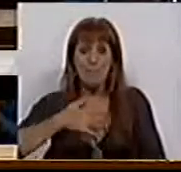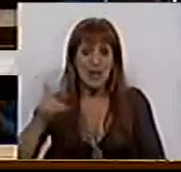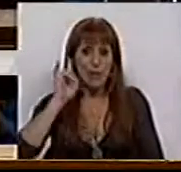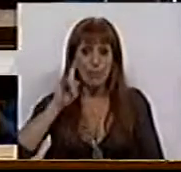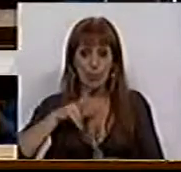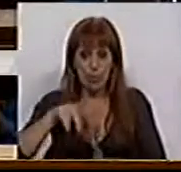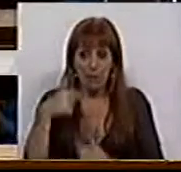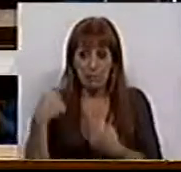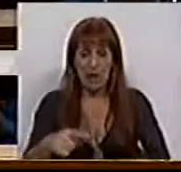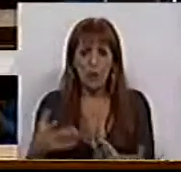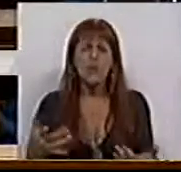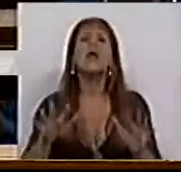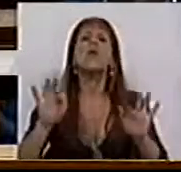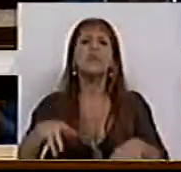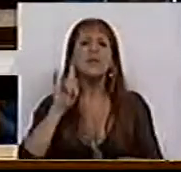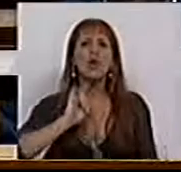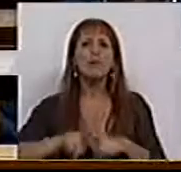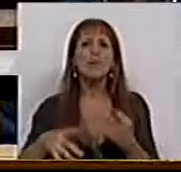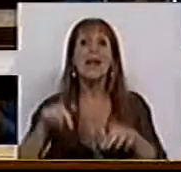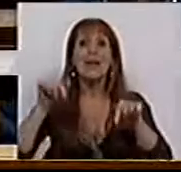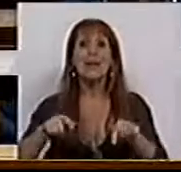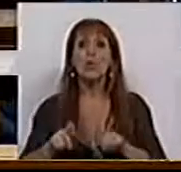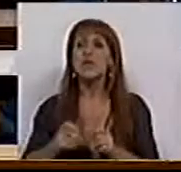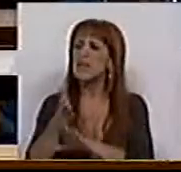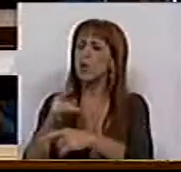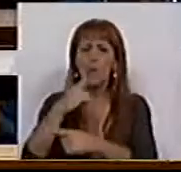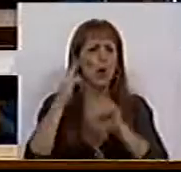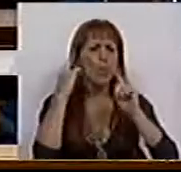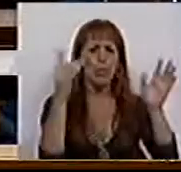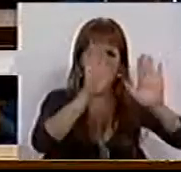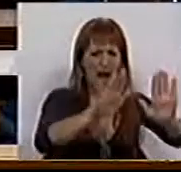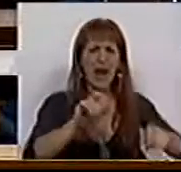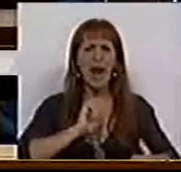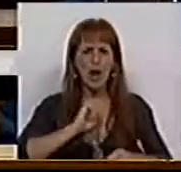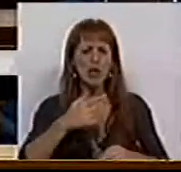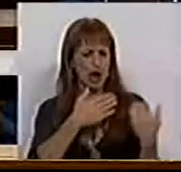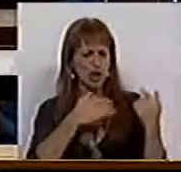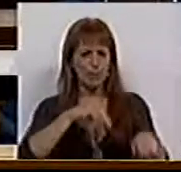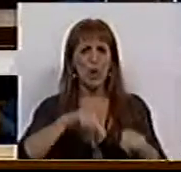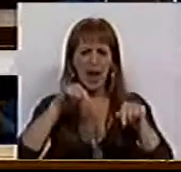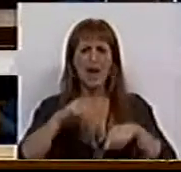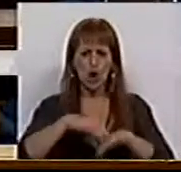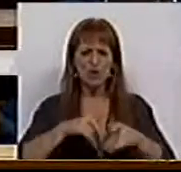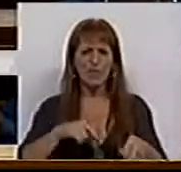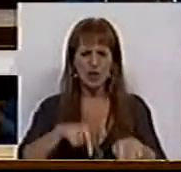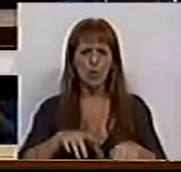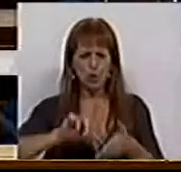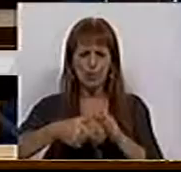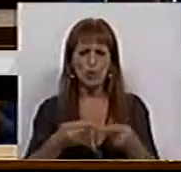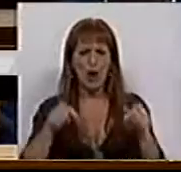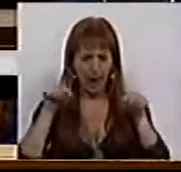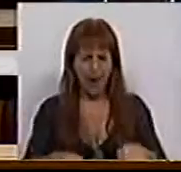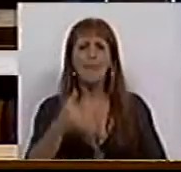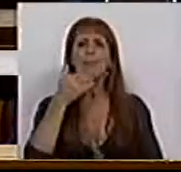estratégicas do país que ainda não foi privatizado fica no certo ao público, essa é a nossa responsabilidade e é isso que faremos com este projeto de